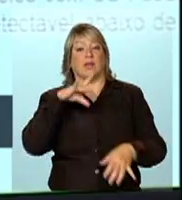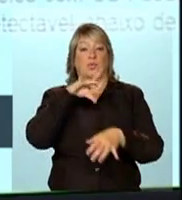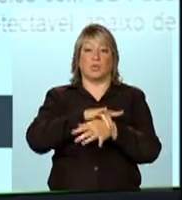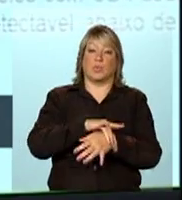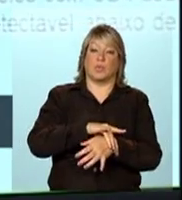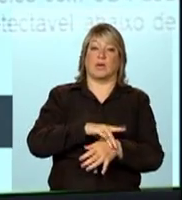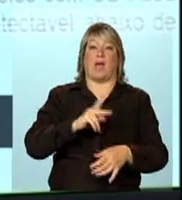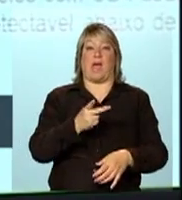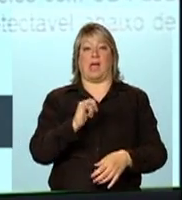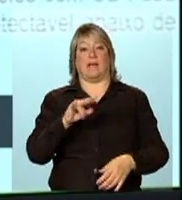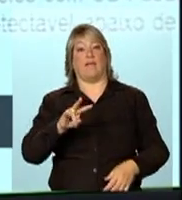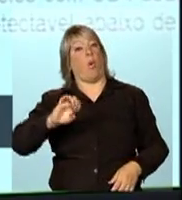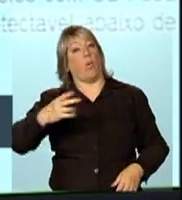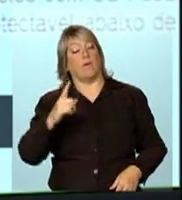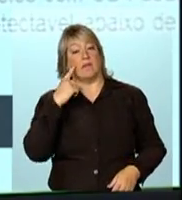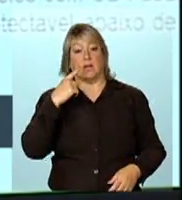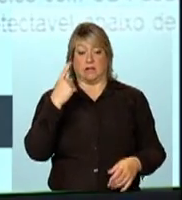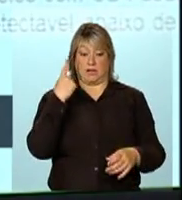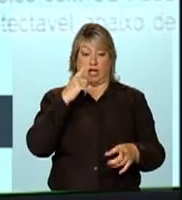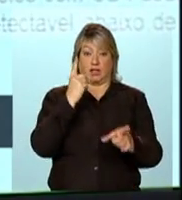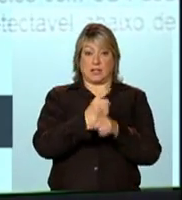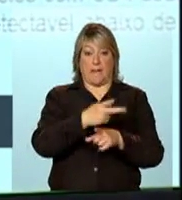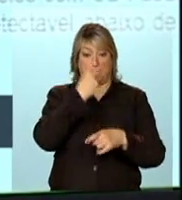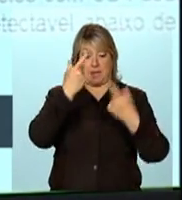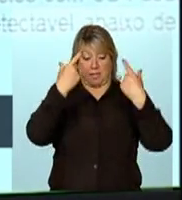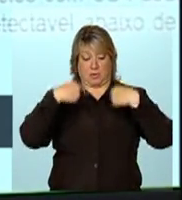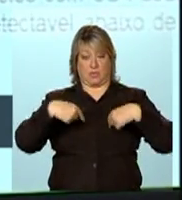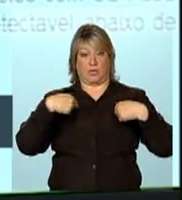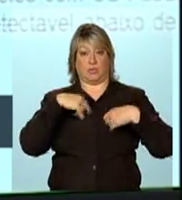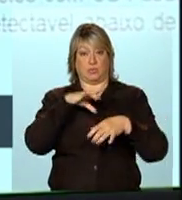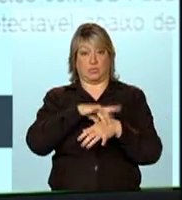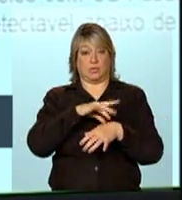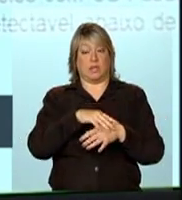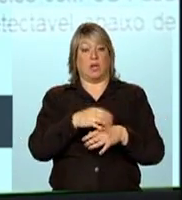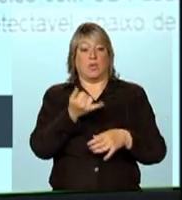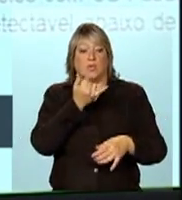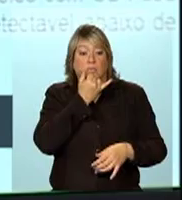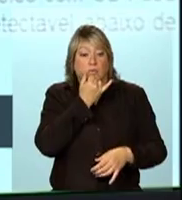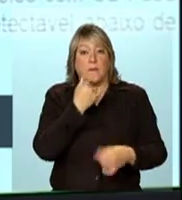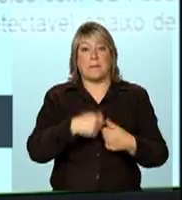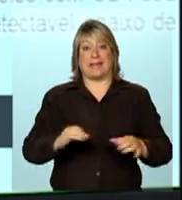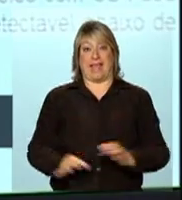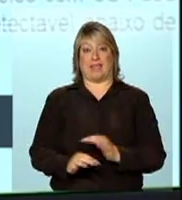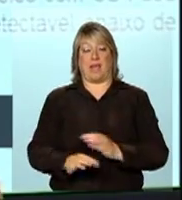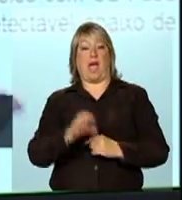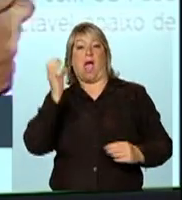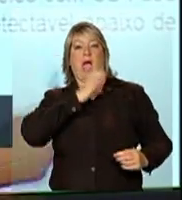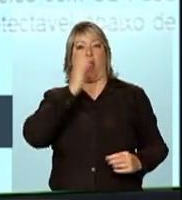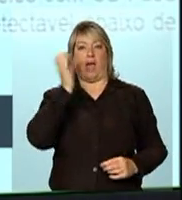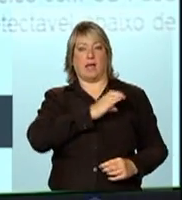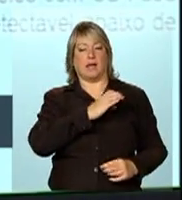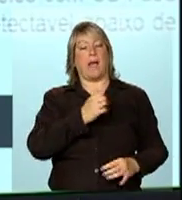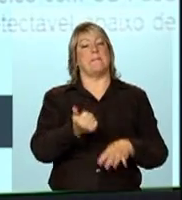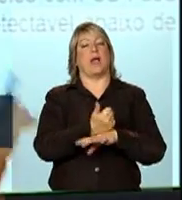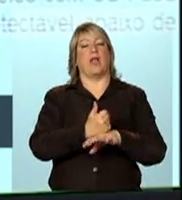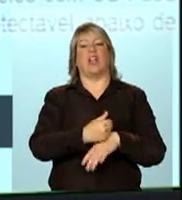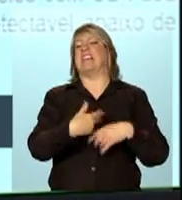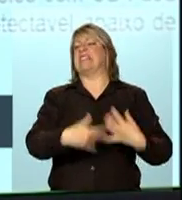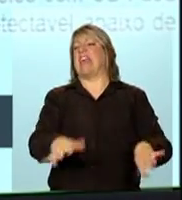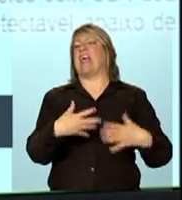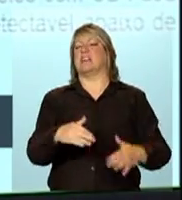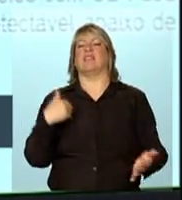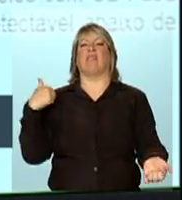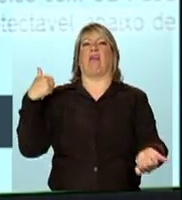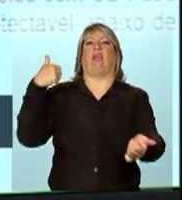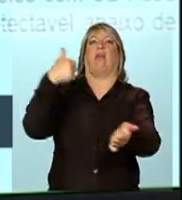diagnostica precoce, é bom para a pessoa que diagnostica, ou seja, quem está infectado é muito melhor saber que está do que